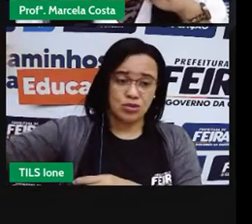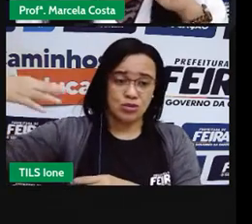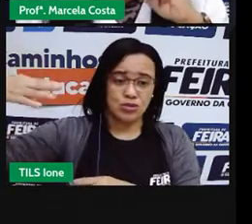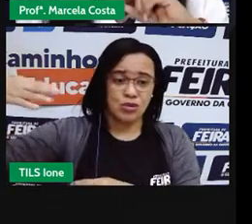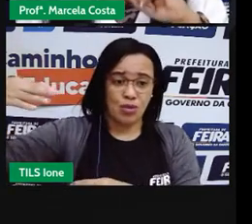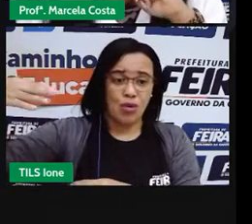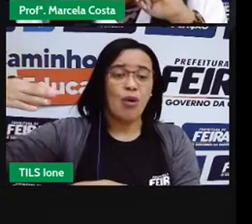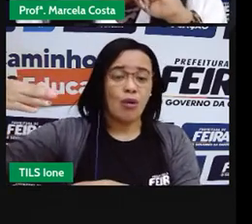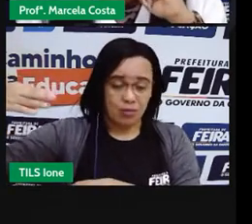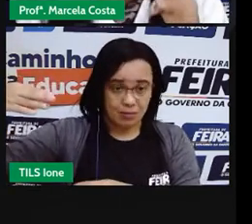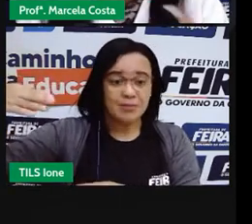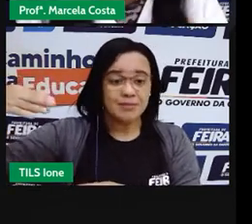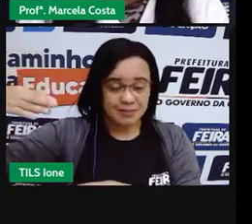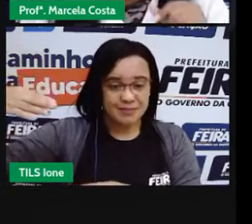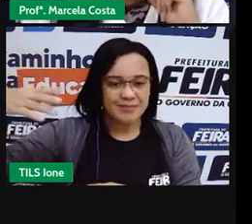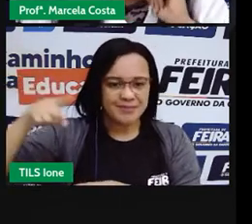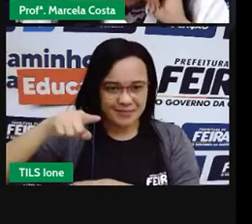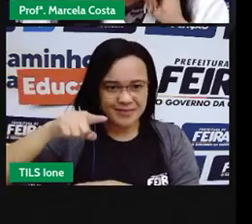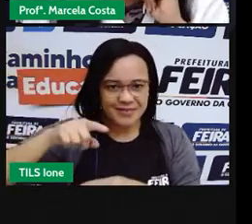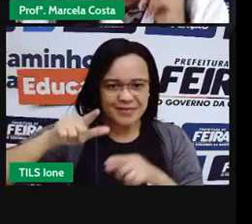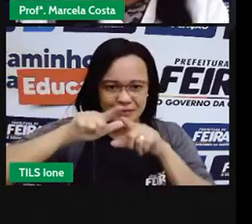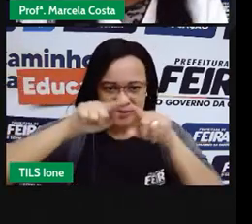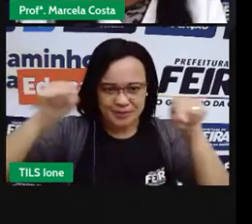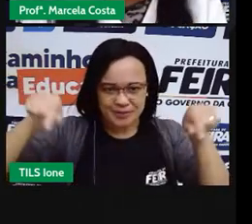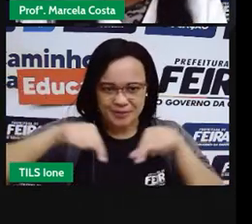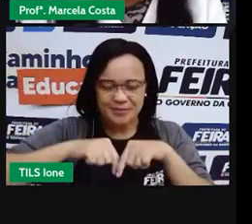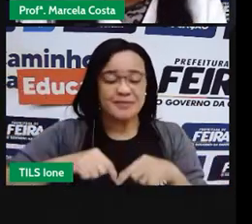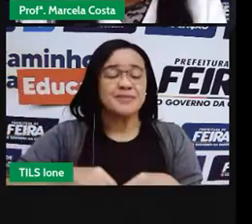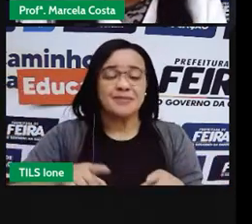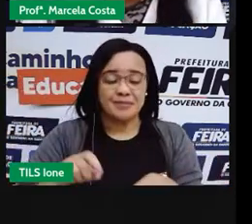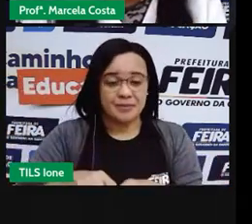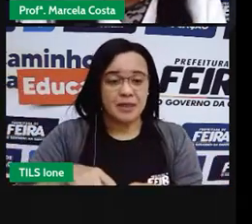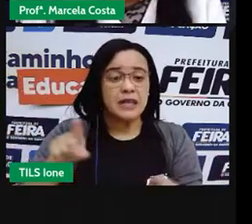energia solar, energia eônica.